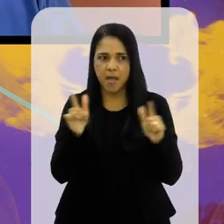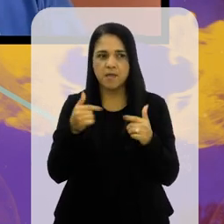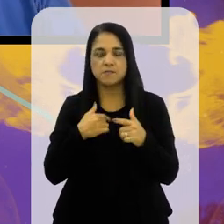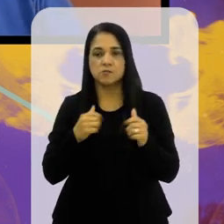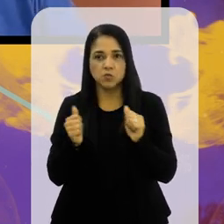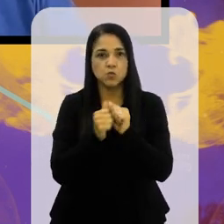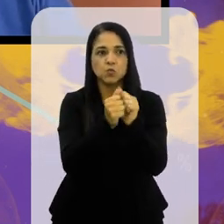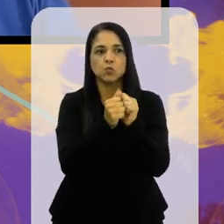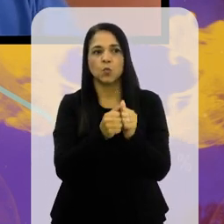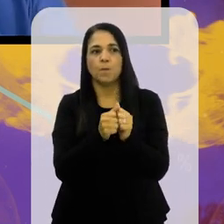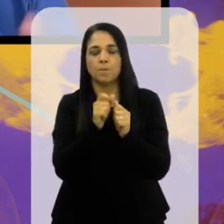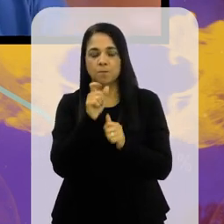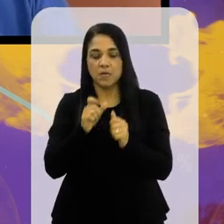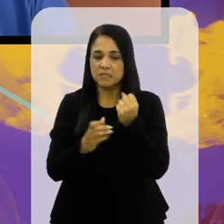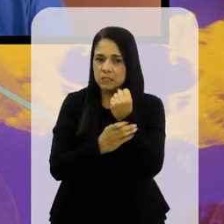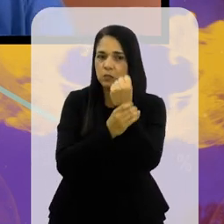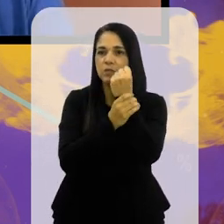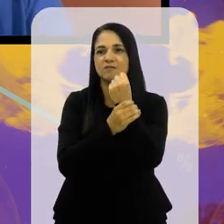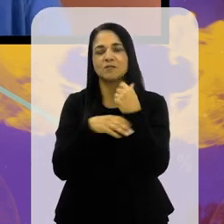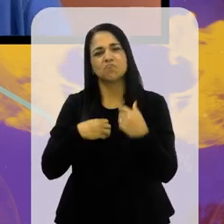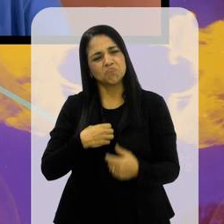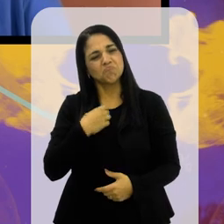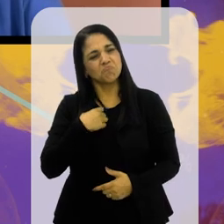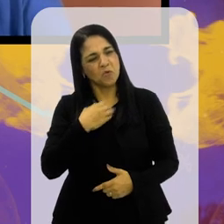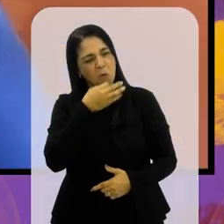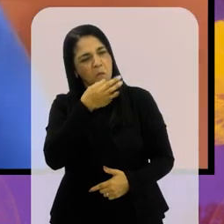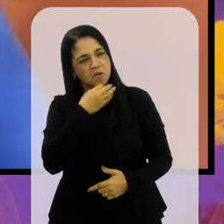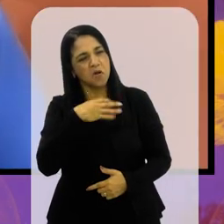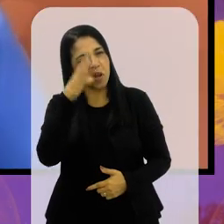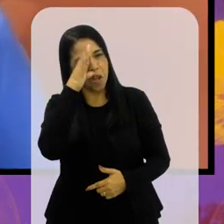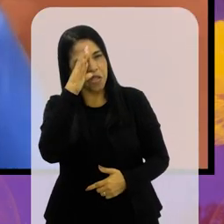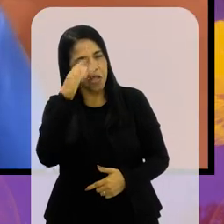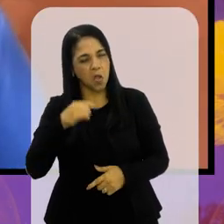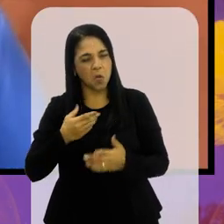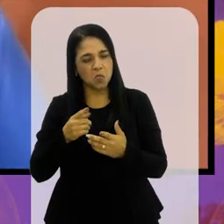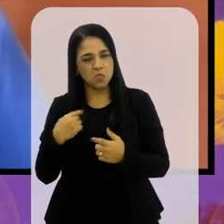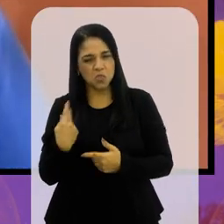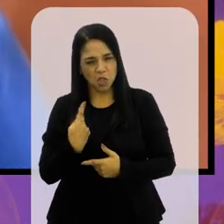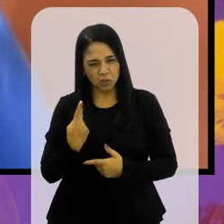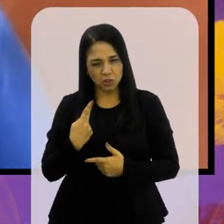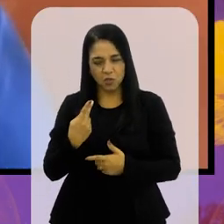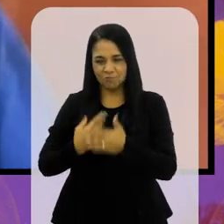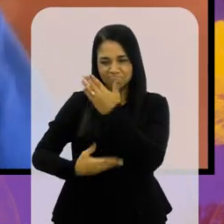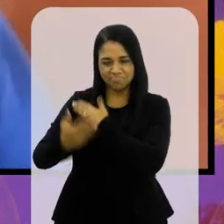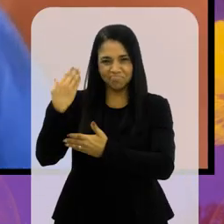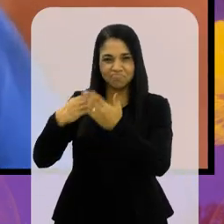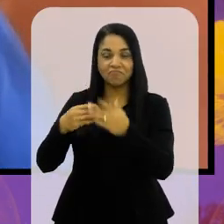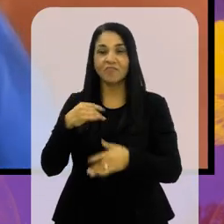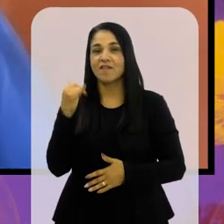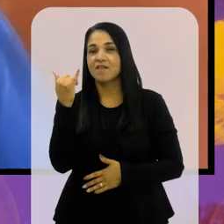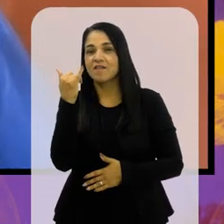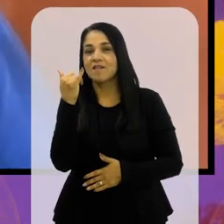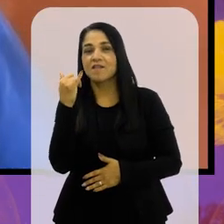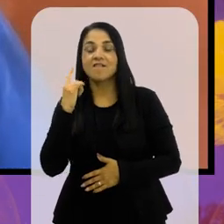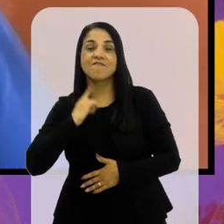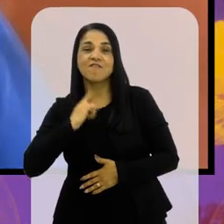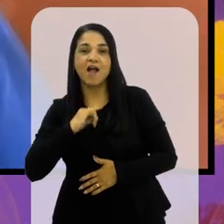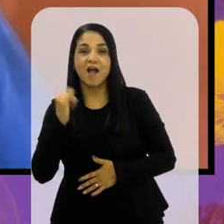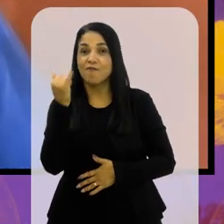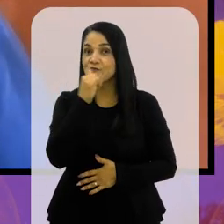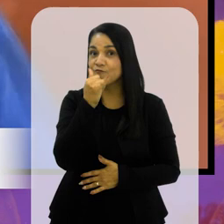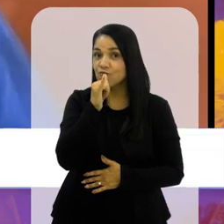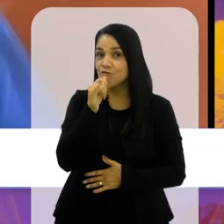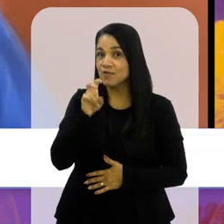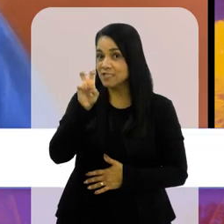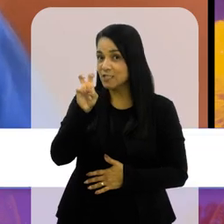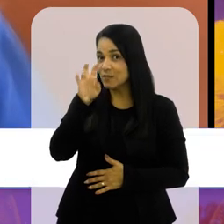sozinho. Esteja com mais pessoas para você ter segurança. Achei muito legal. Porque a gente é do tempo que o Fla-Flu